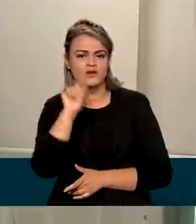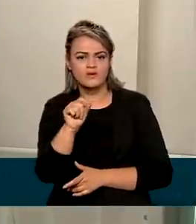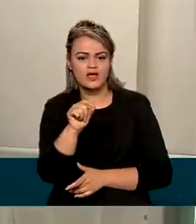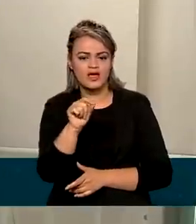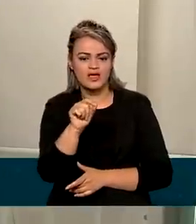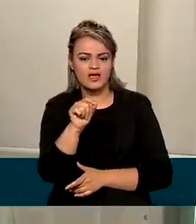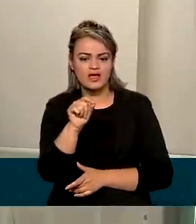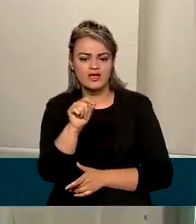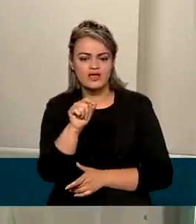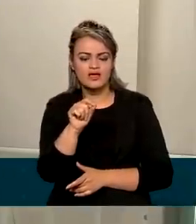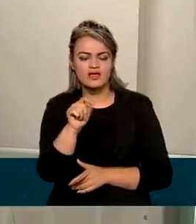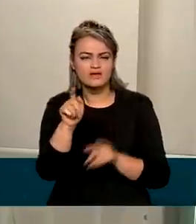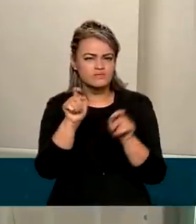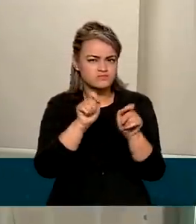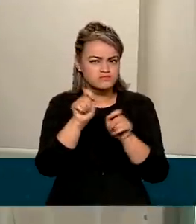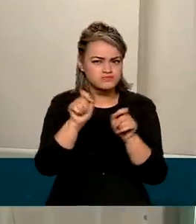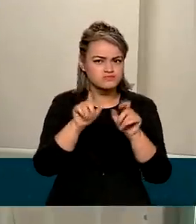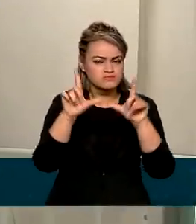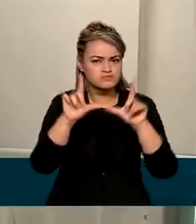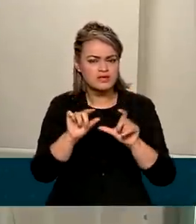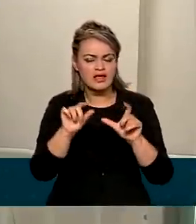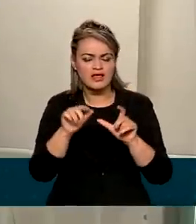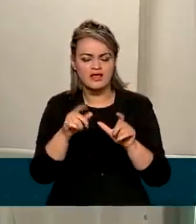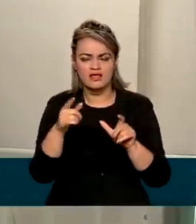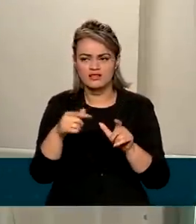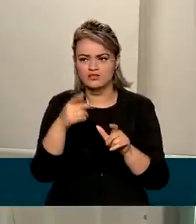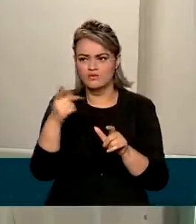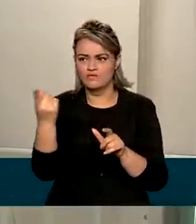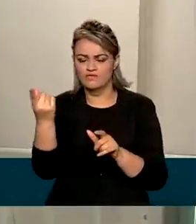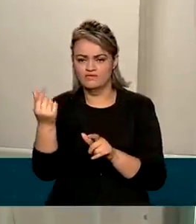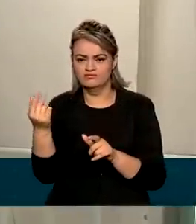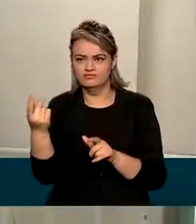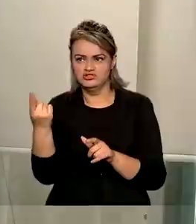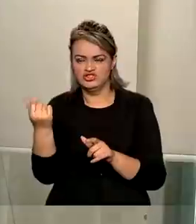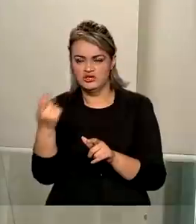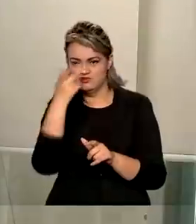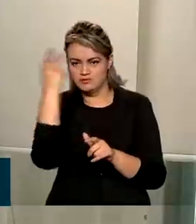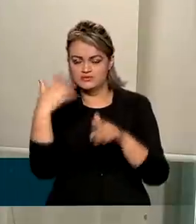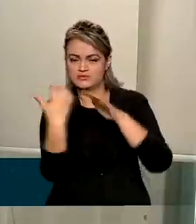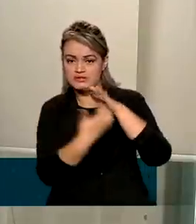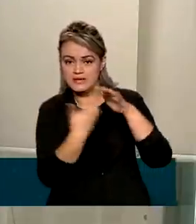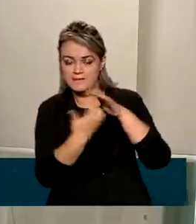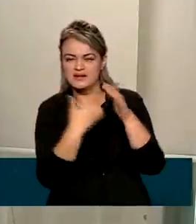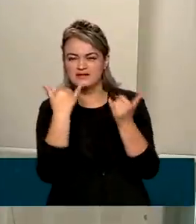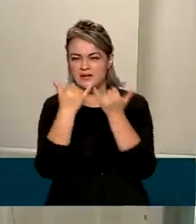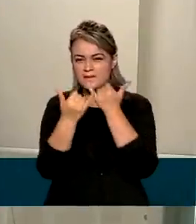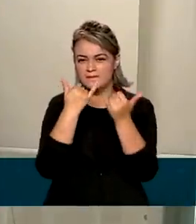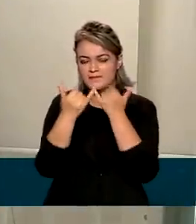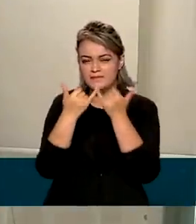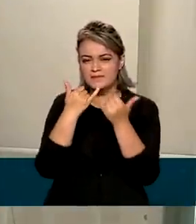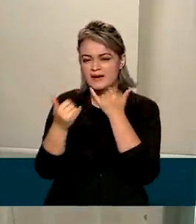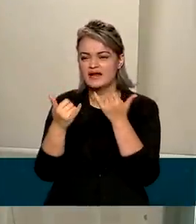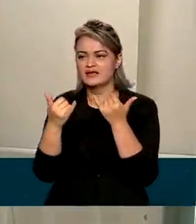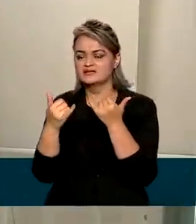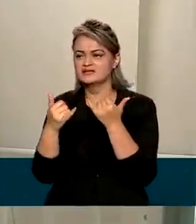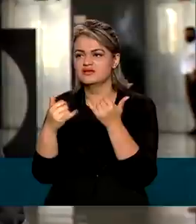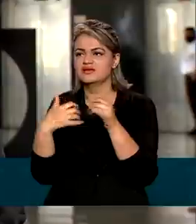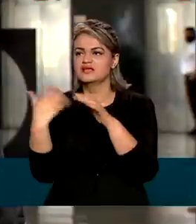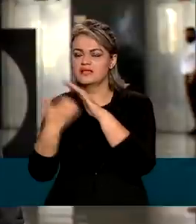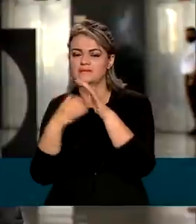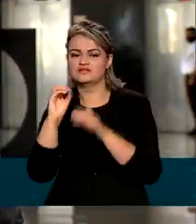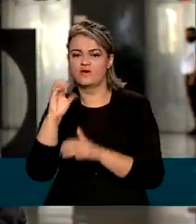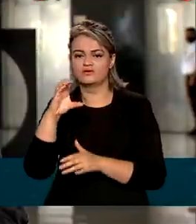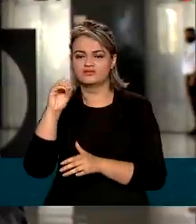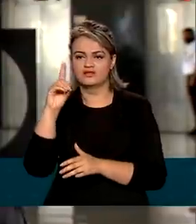ao nível de deputação da renda das pessoas jurídicas, muito semelhante à média das empresas da OCDE.